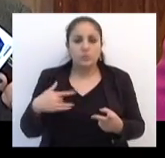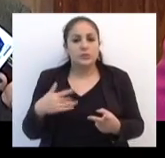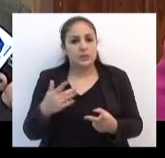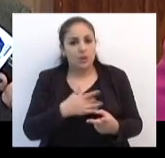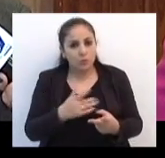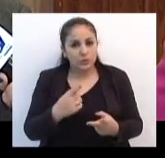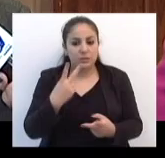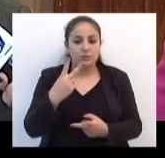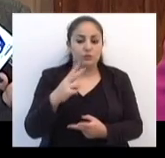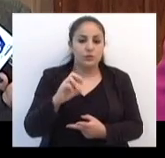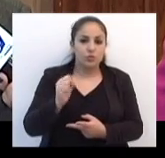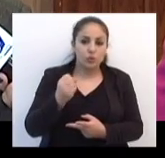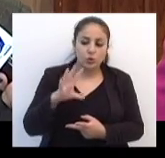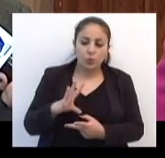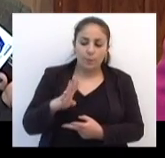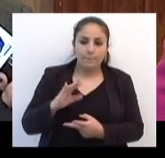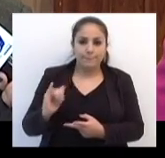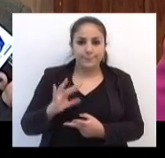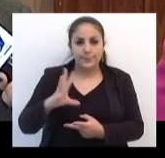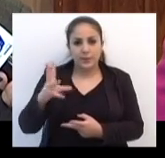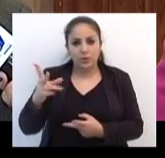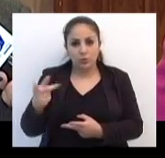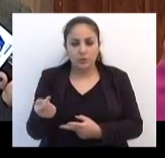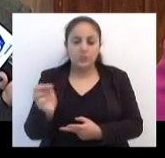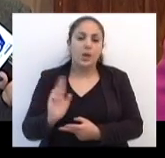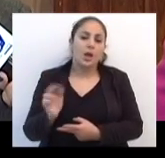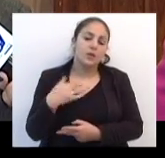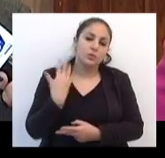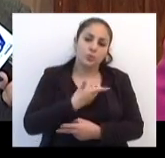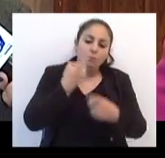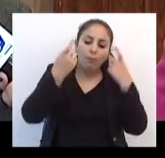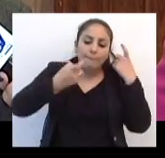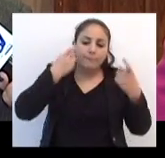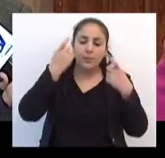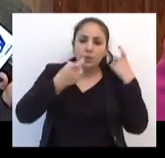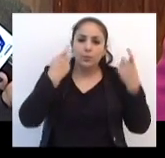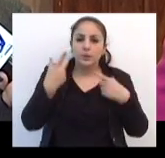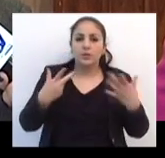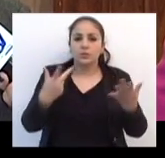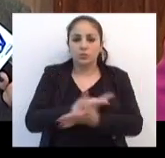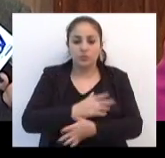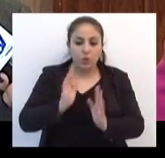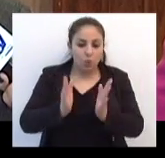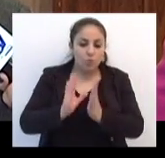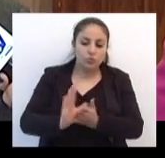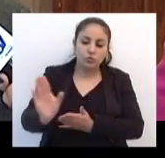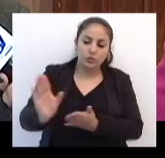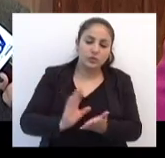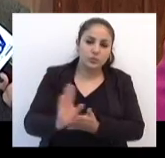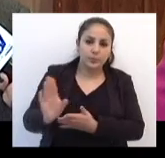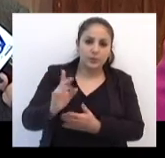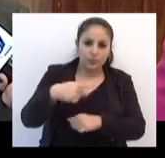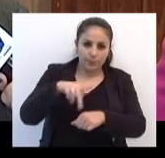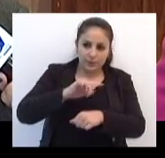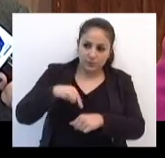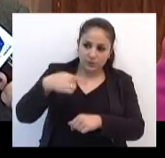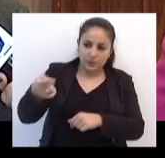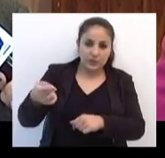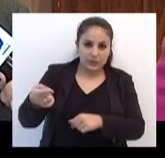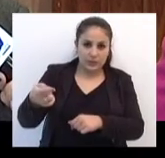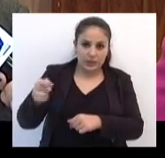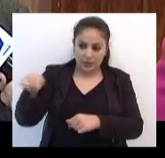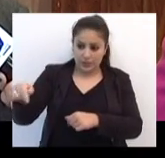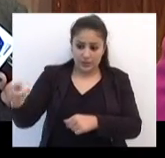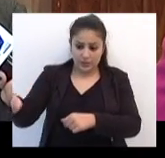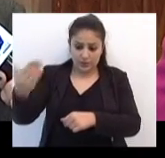28 bilhões de reais, nós nos preocupamos com o fato de que hoje os investimentos do exterior para dentro